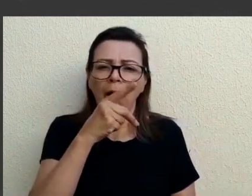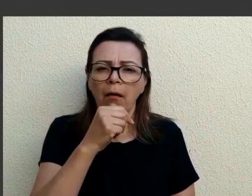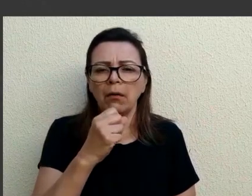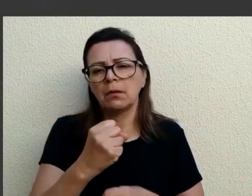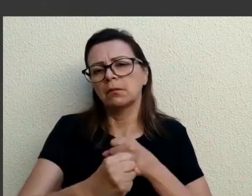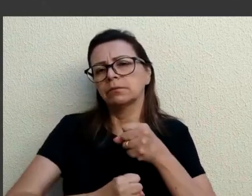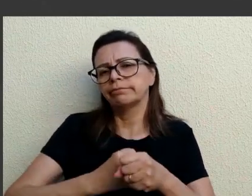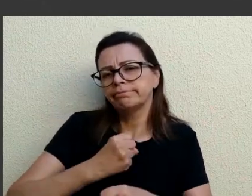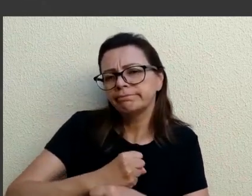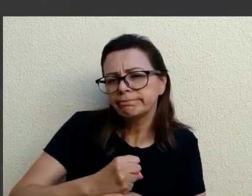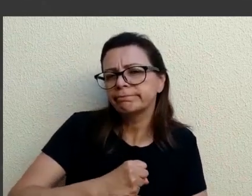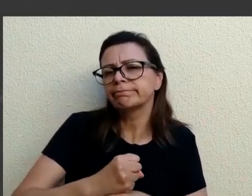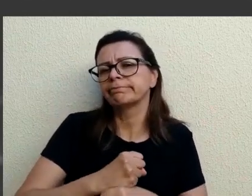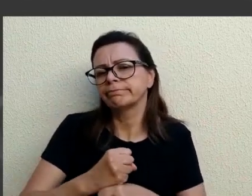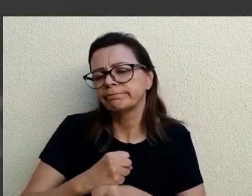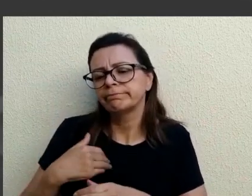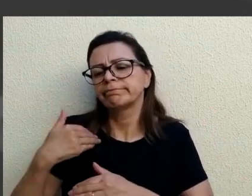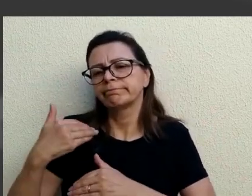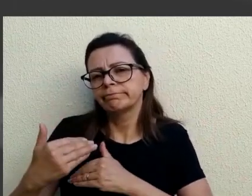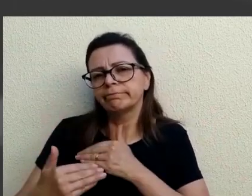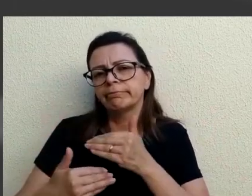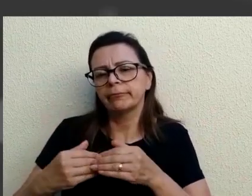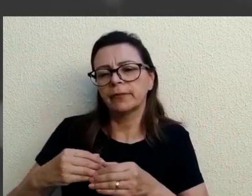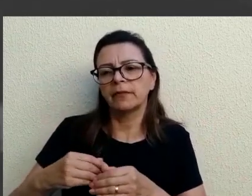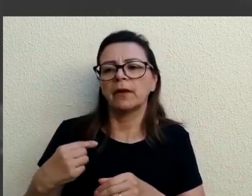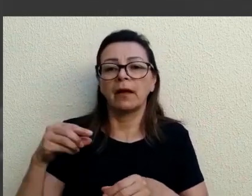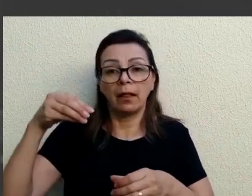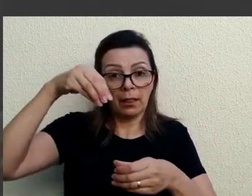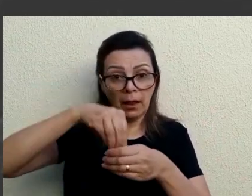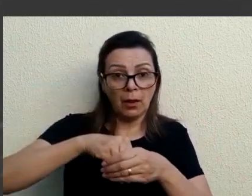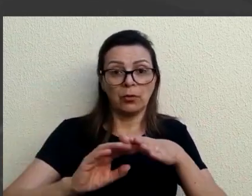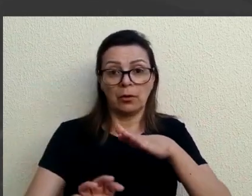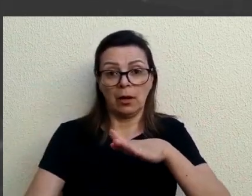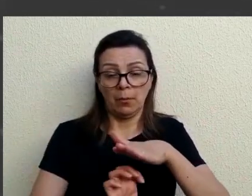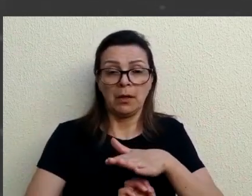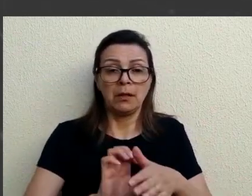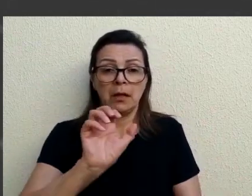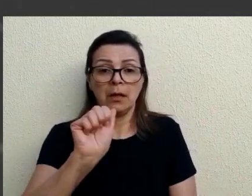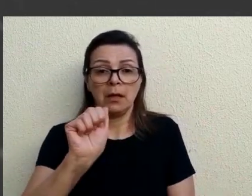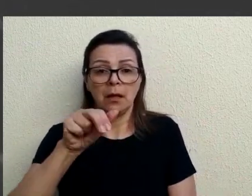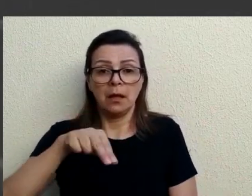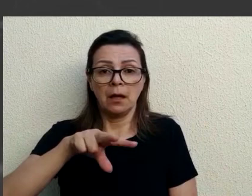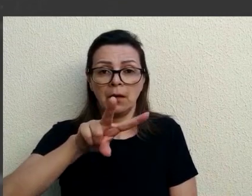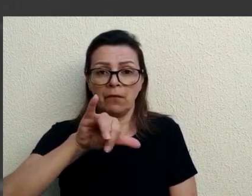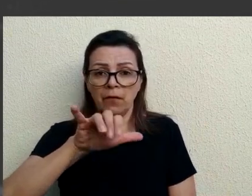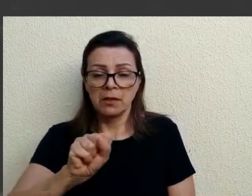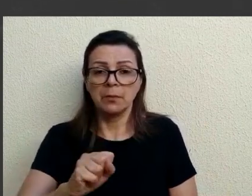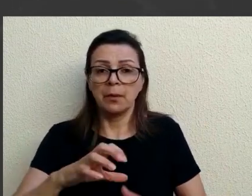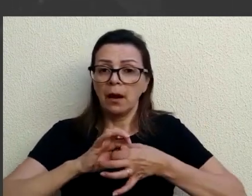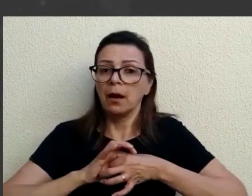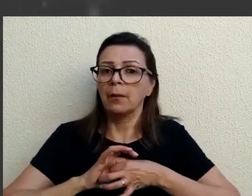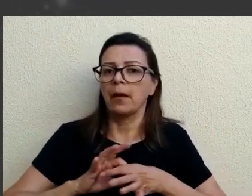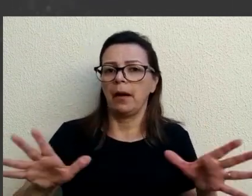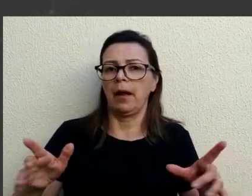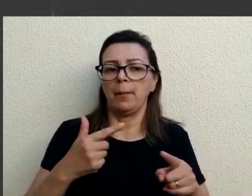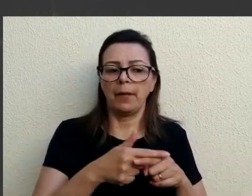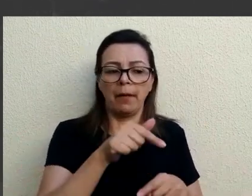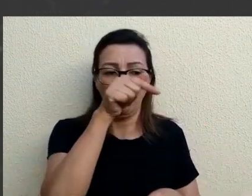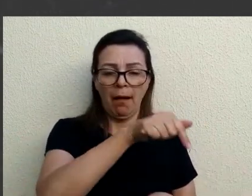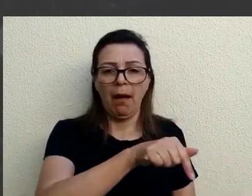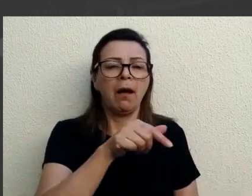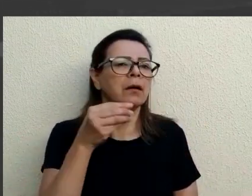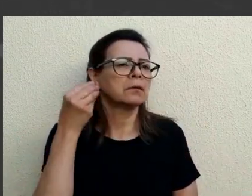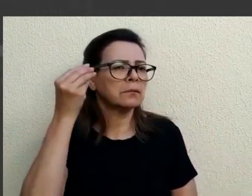demorado. São anos que isso fica circulando dentro da Anvisa para conseguir uma aprovação. São feitos diversos testes para isso.